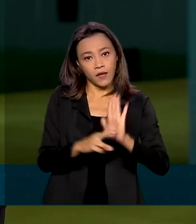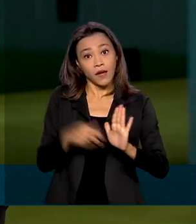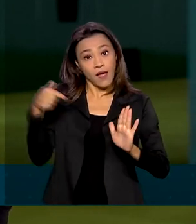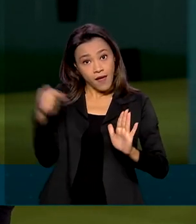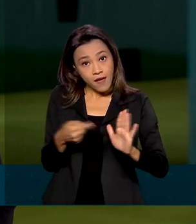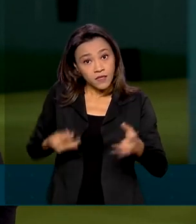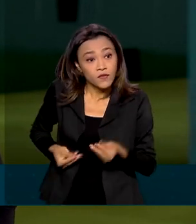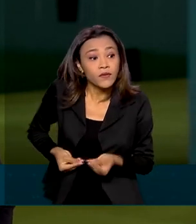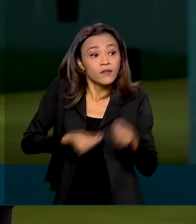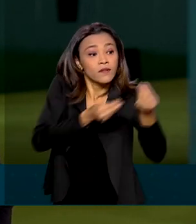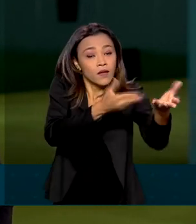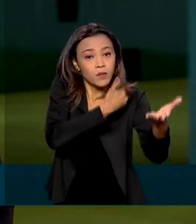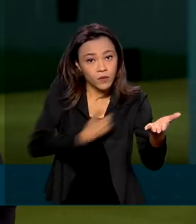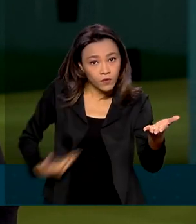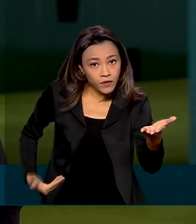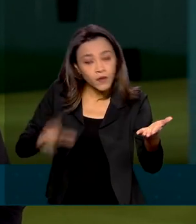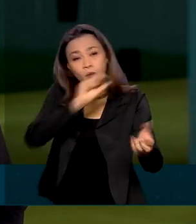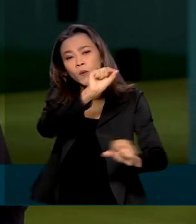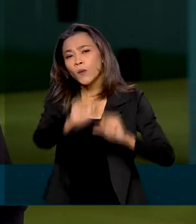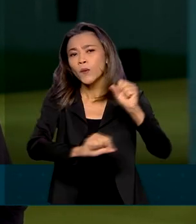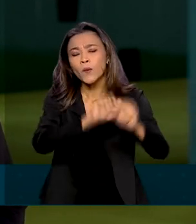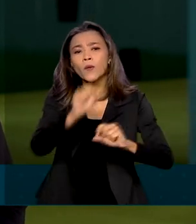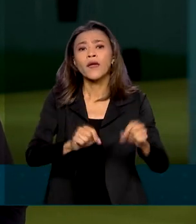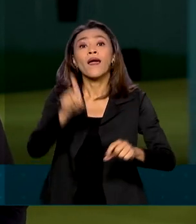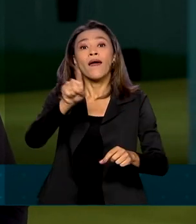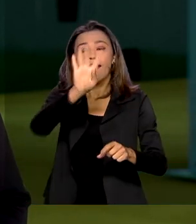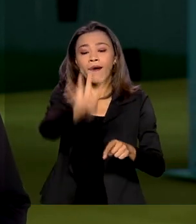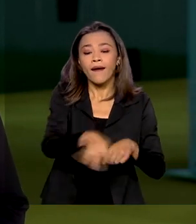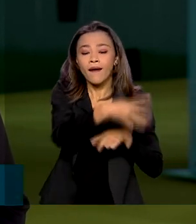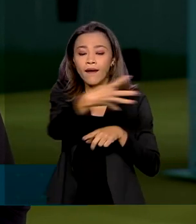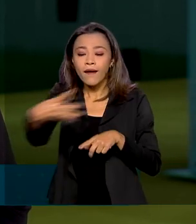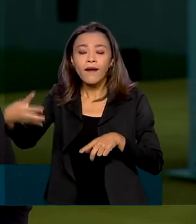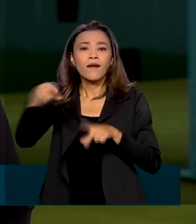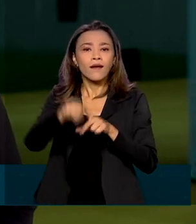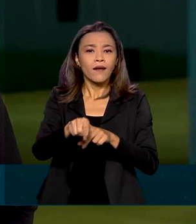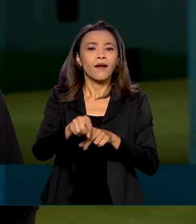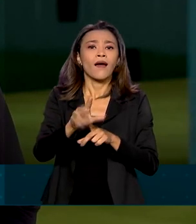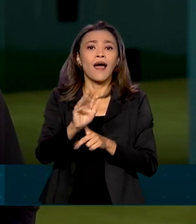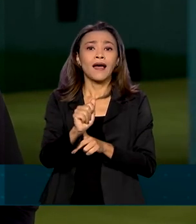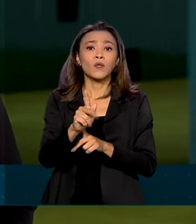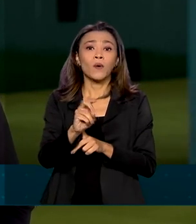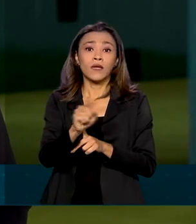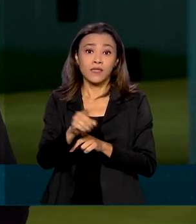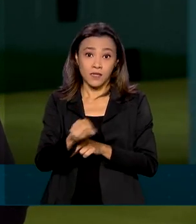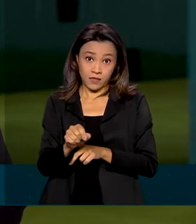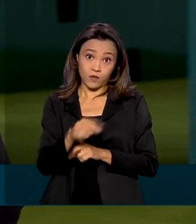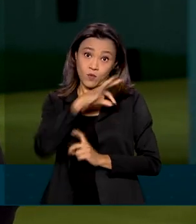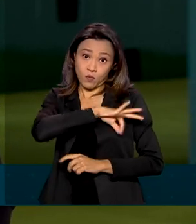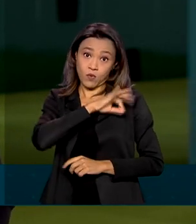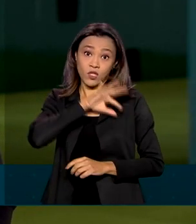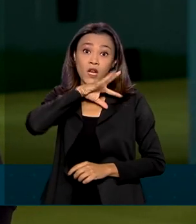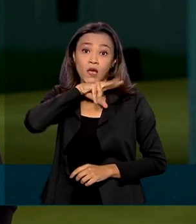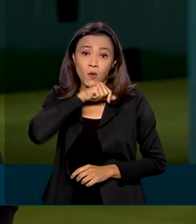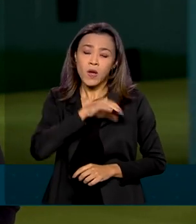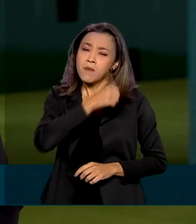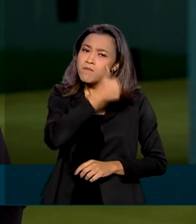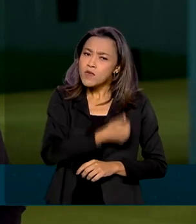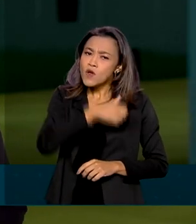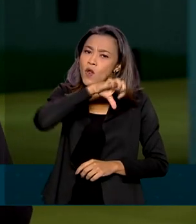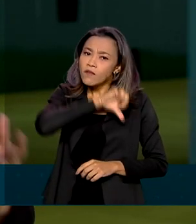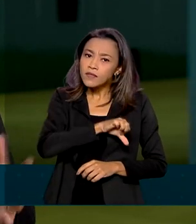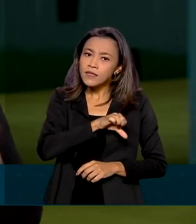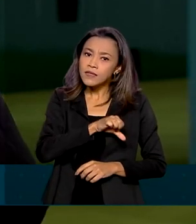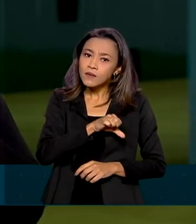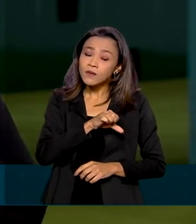ao Congresso Nacional é a atualização da tabela do imposto de renda. Atualmente, quem ganha menos de R$ 1.903